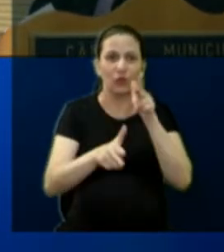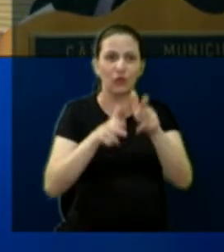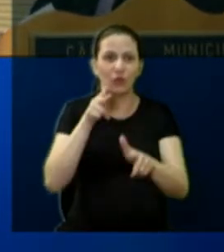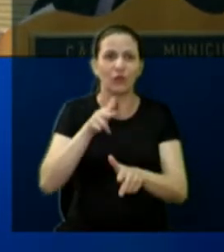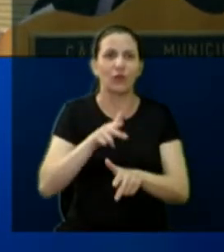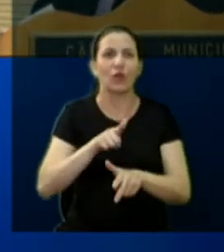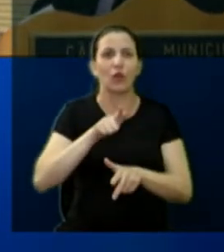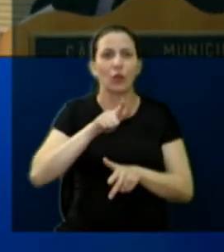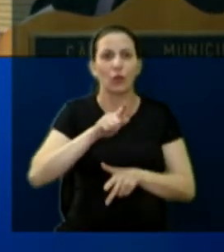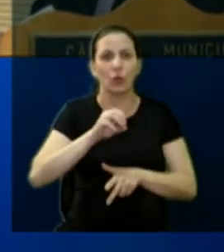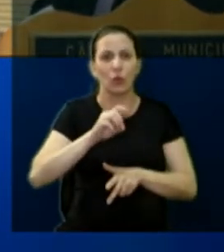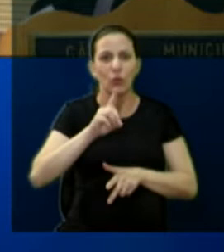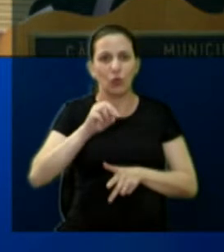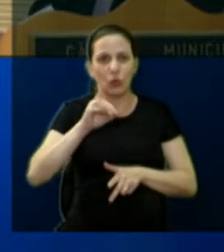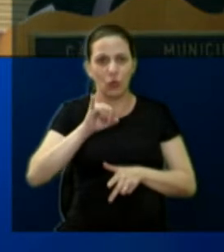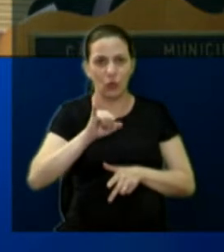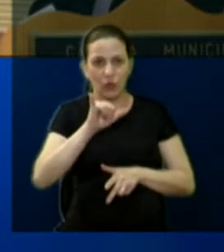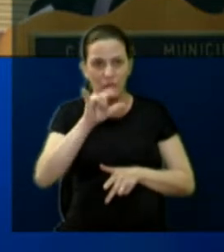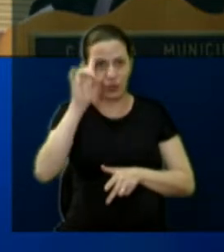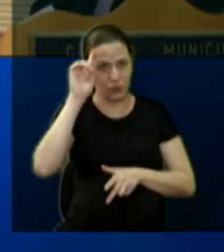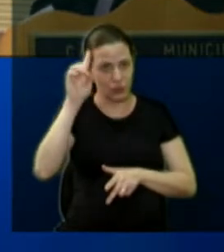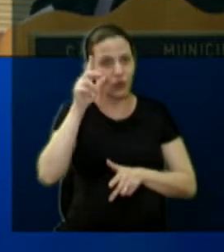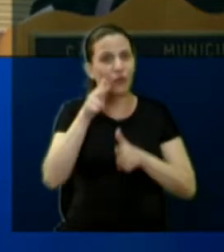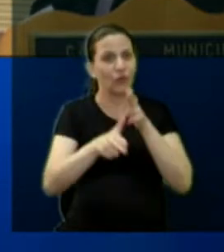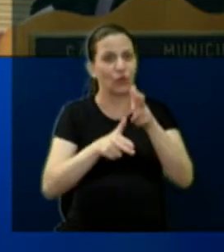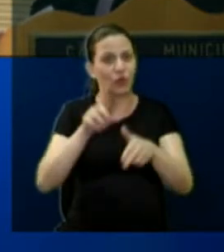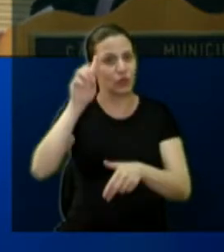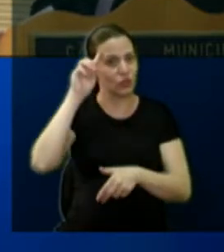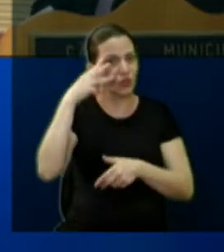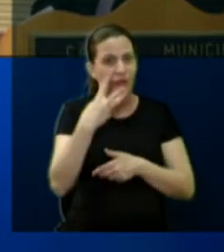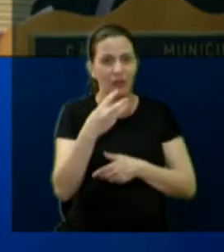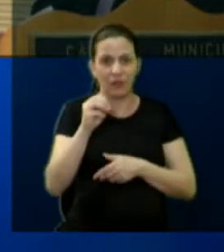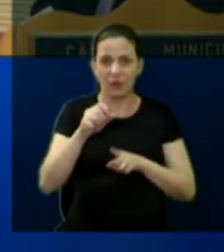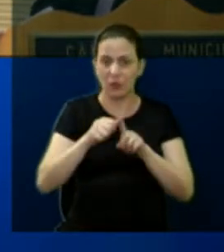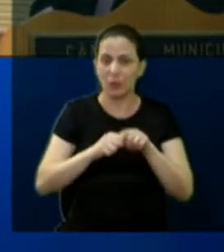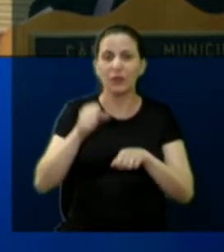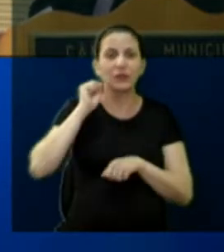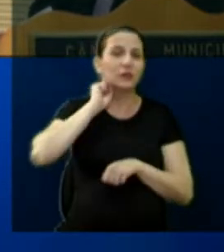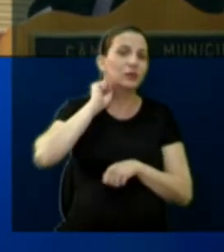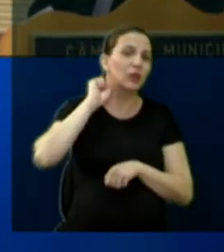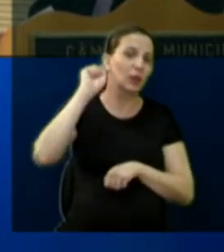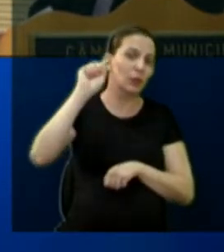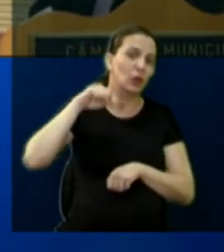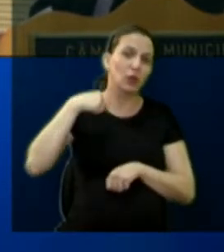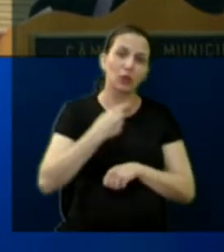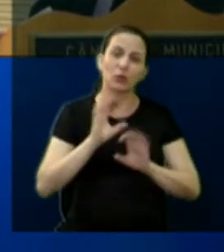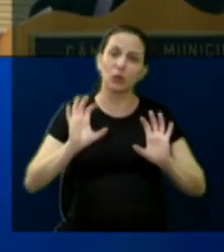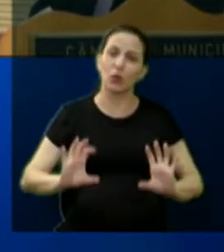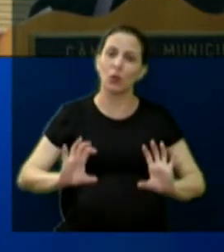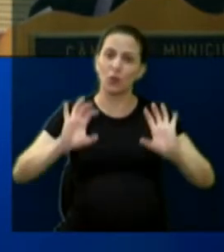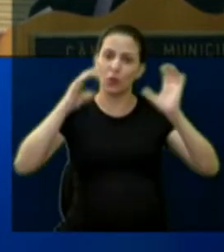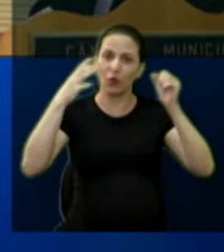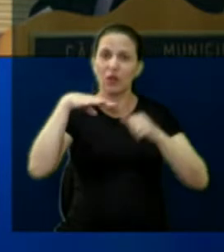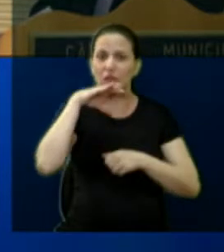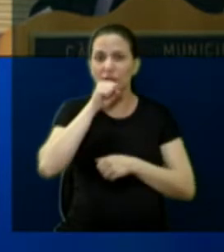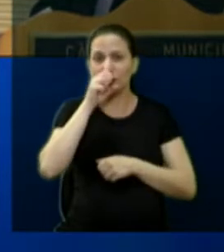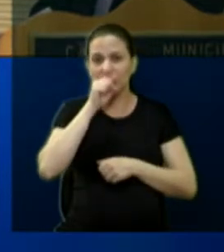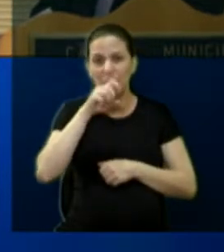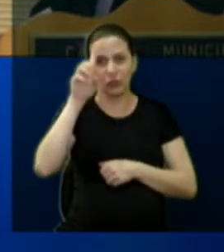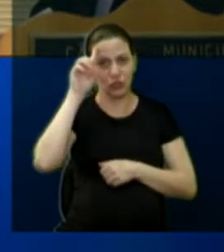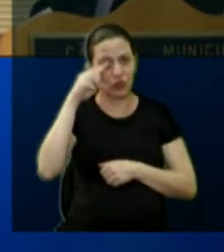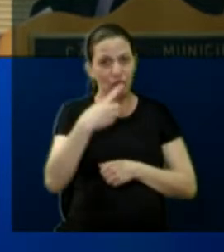do dia do ferroviário. Dia do ferroviário é dia 30 de abril, mas nós vamos comemorar num sábado, que cai dia